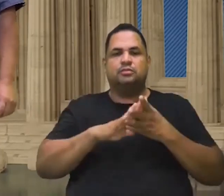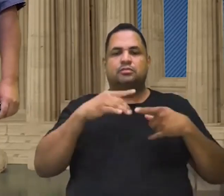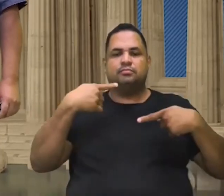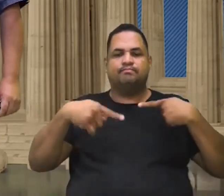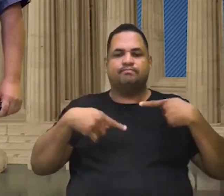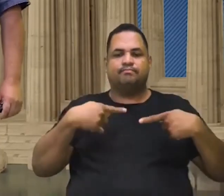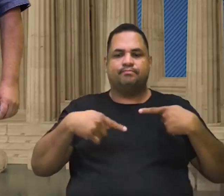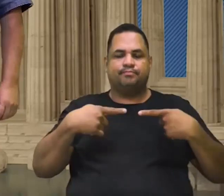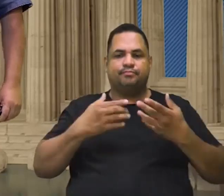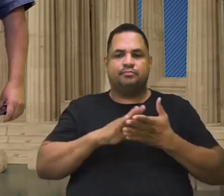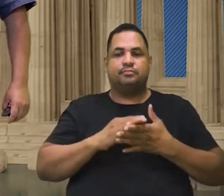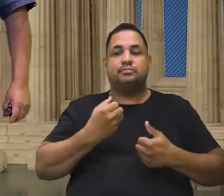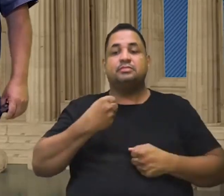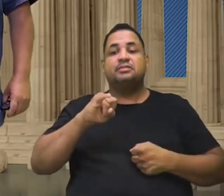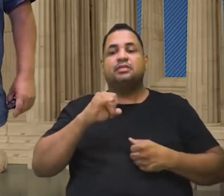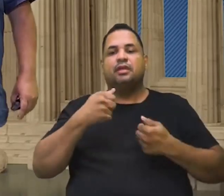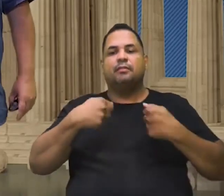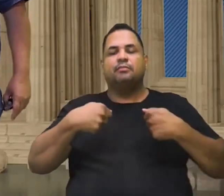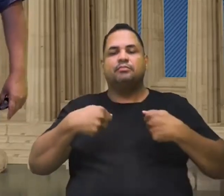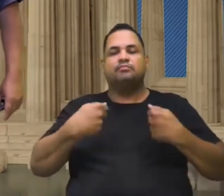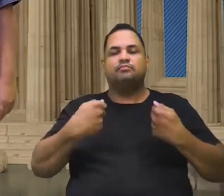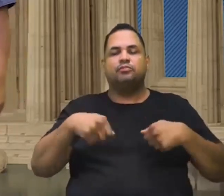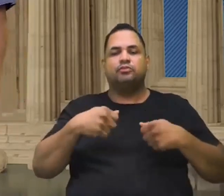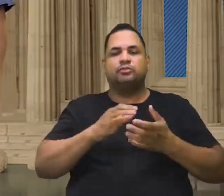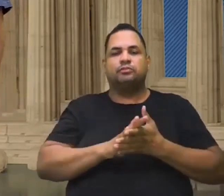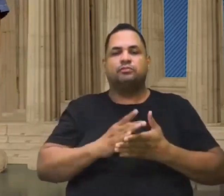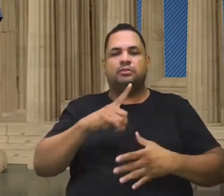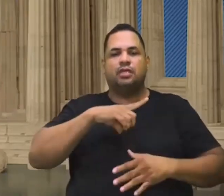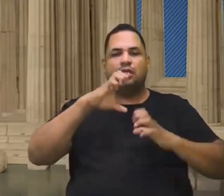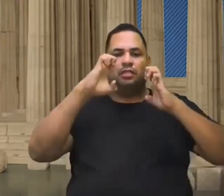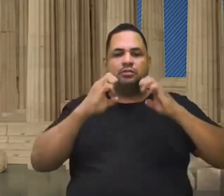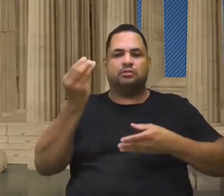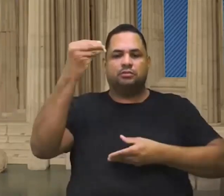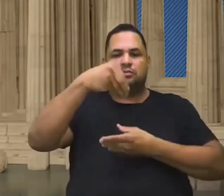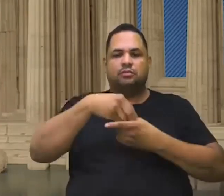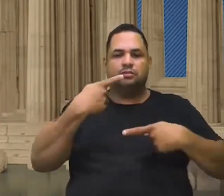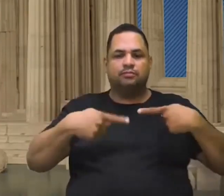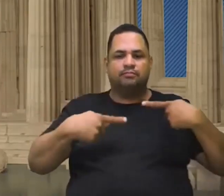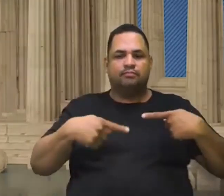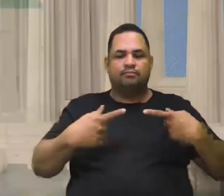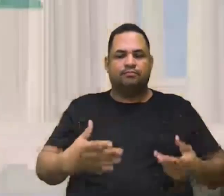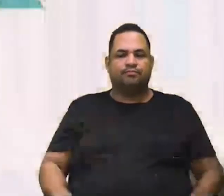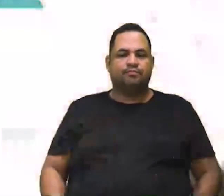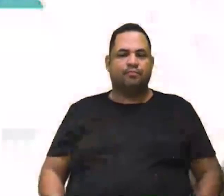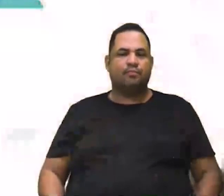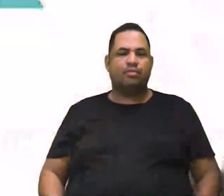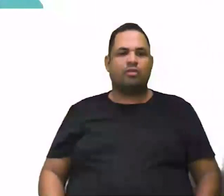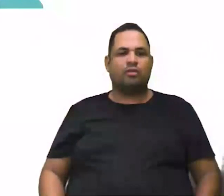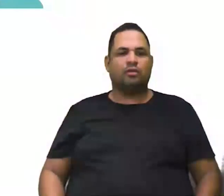política. Se é possível ética dentro da política. Vamos lá conhecer esse material? Olha aí.